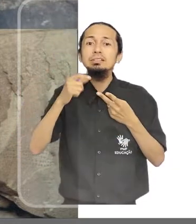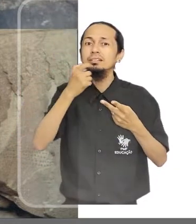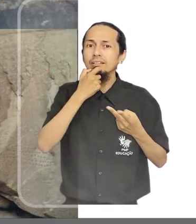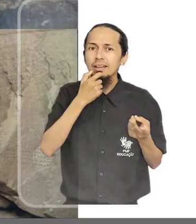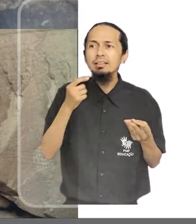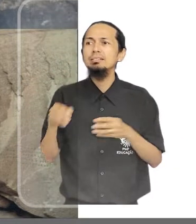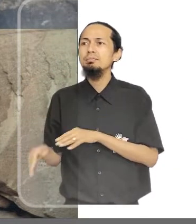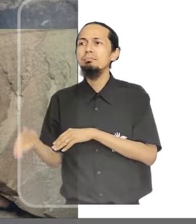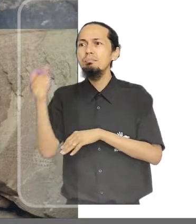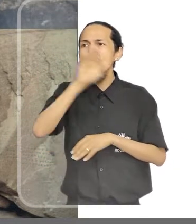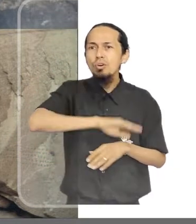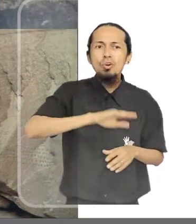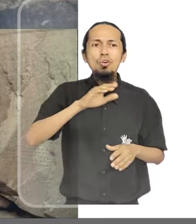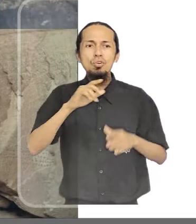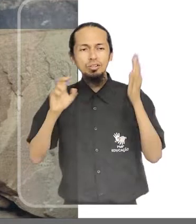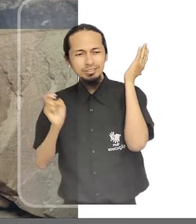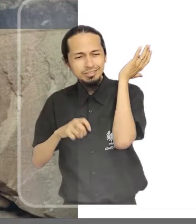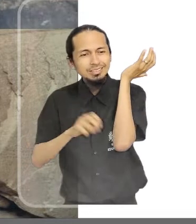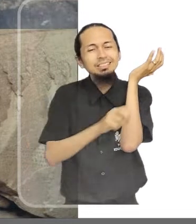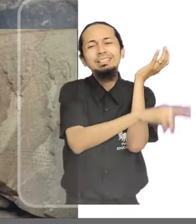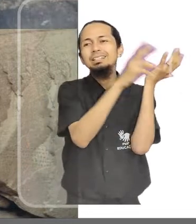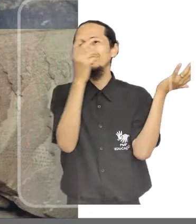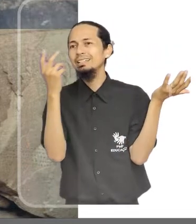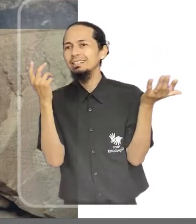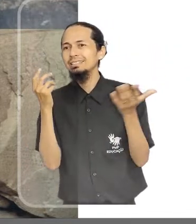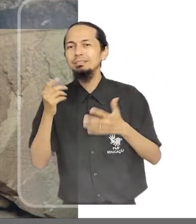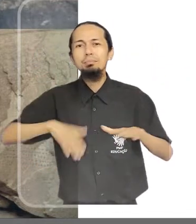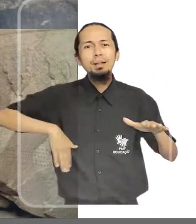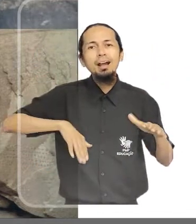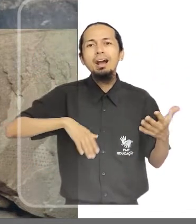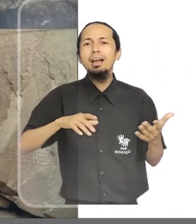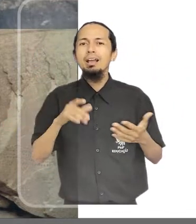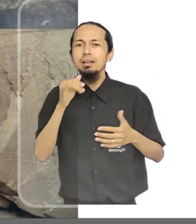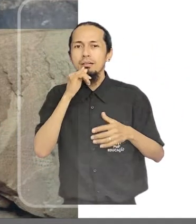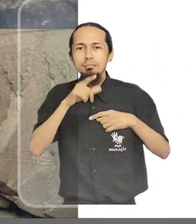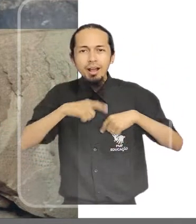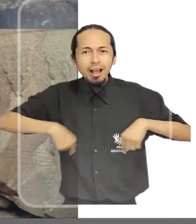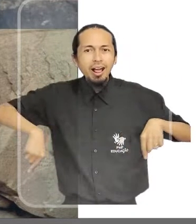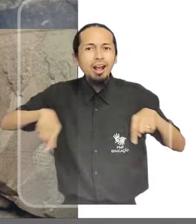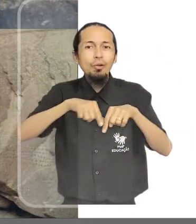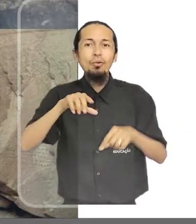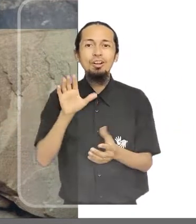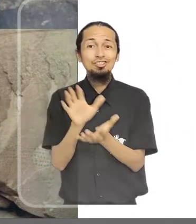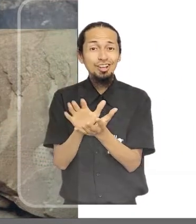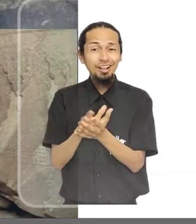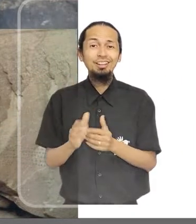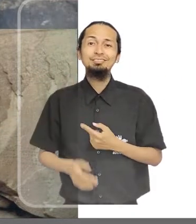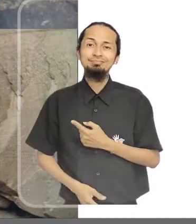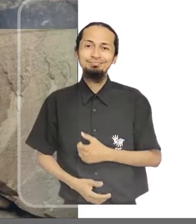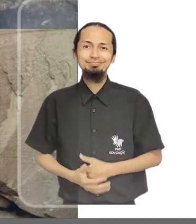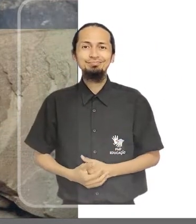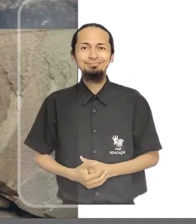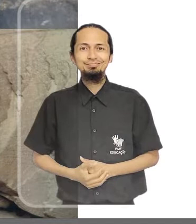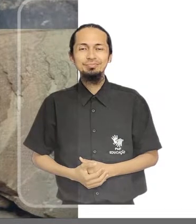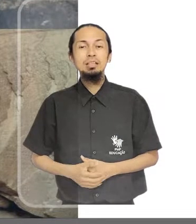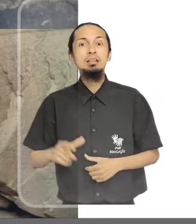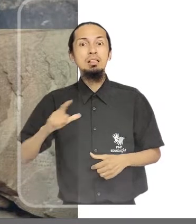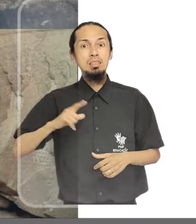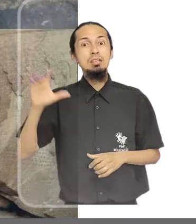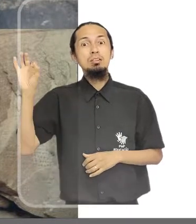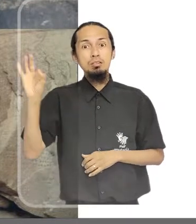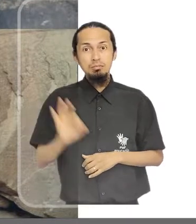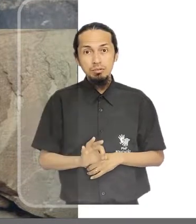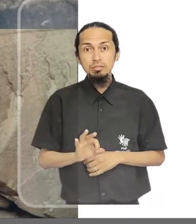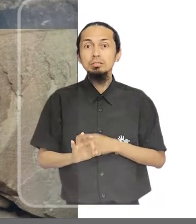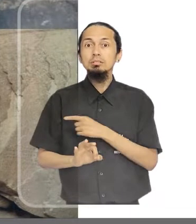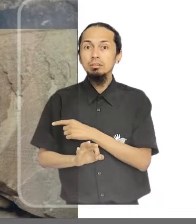das dunas, morros, praias, trilhas, ilhas e parques naturais, como o da Lagoa do Jacaré. Existe ainda um